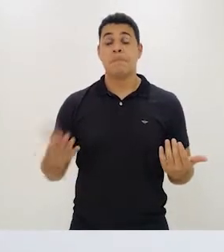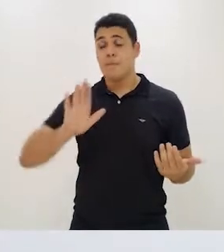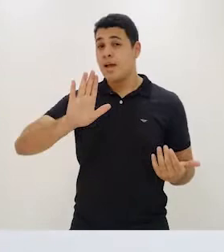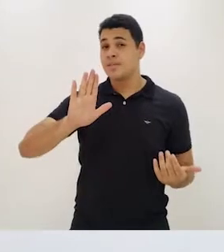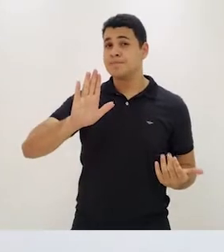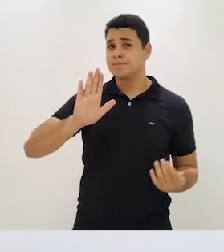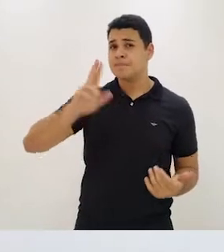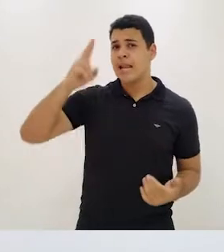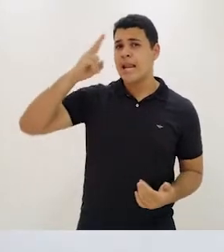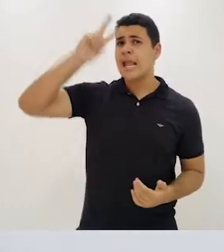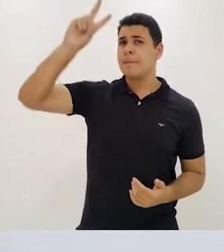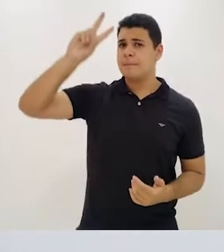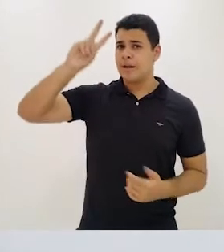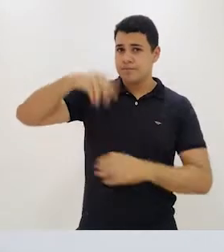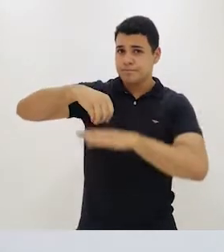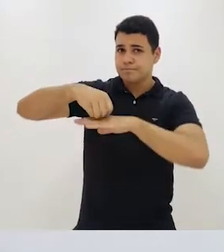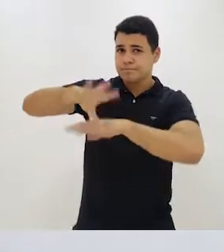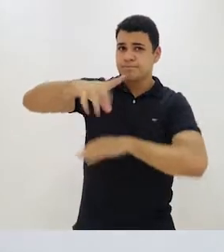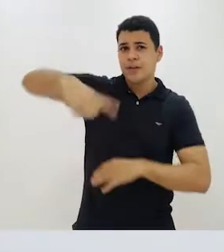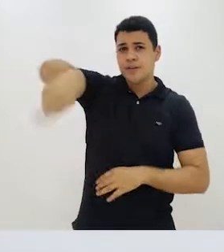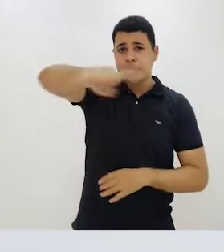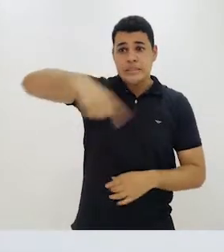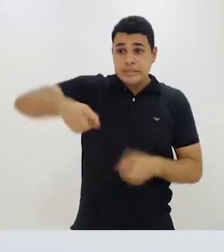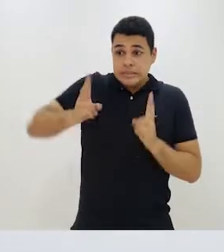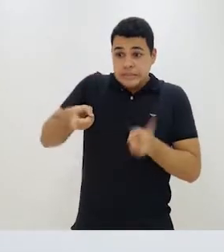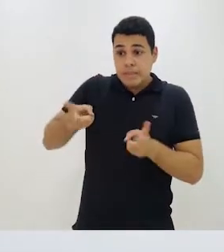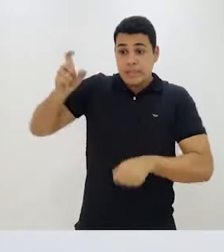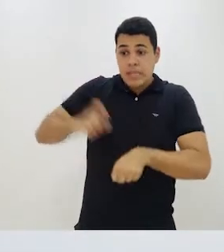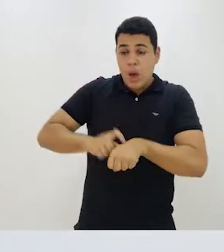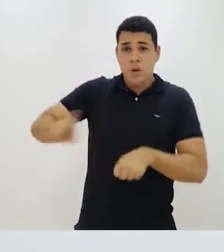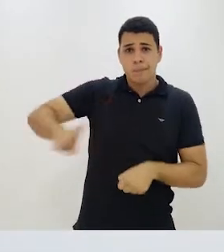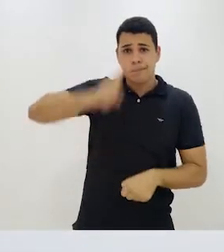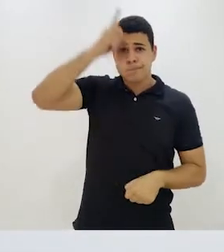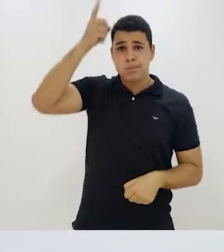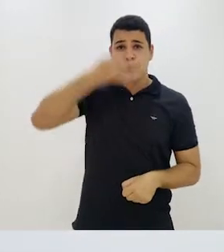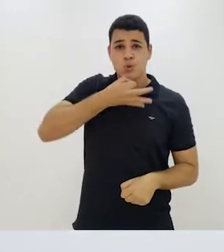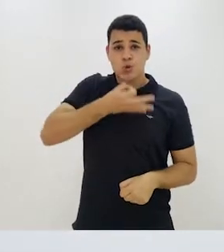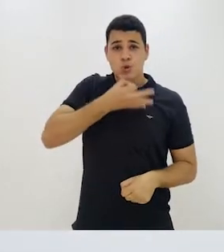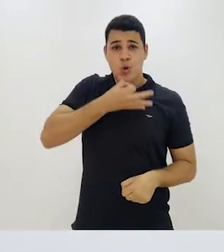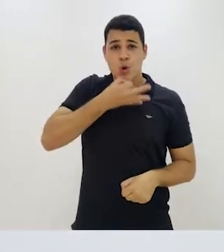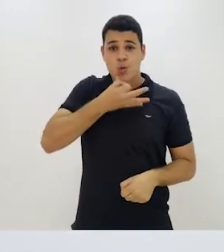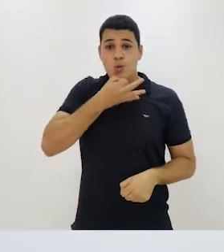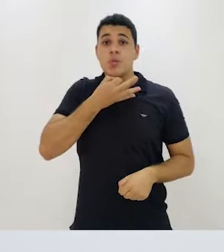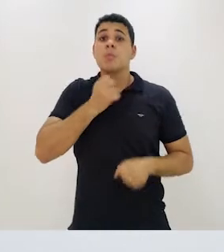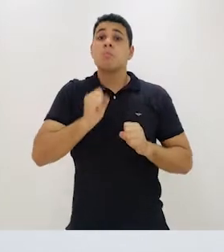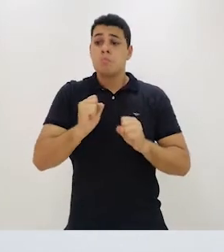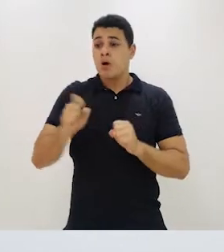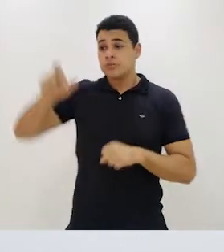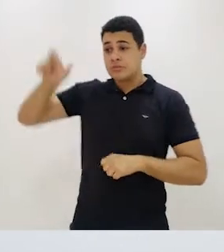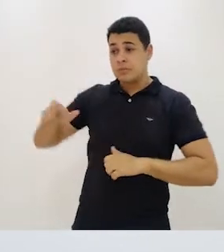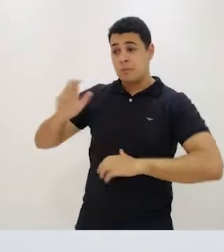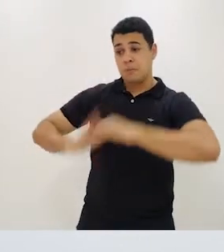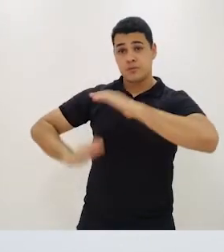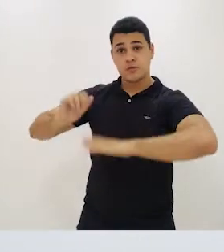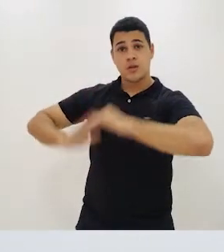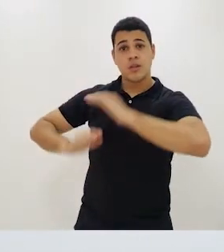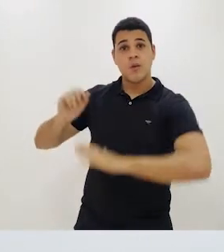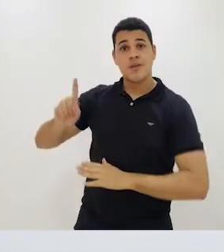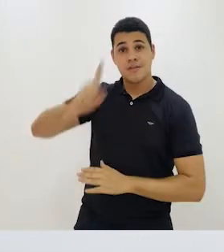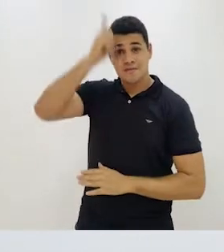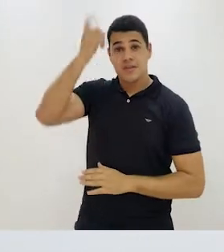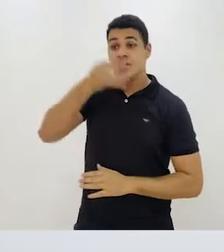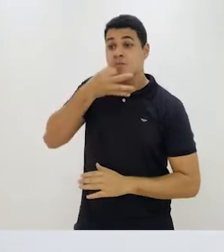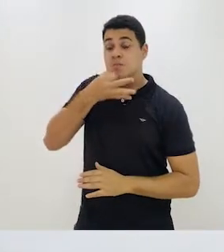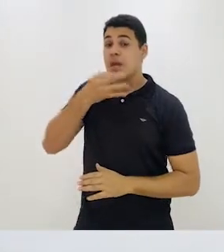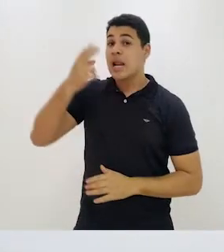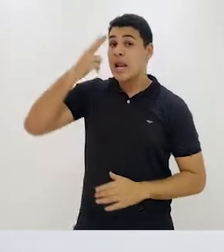Ok, é bom ressaltar que todo acompanhamento feito, assim, criado pelo